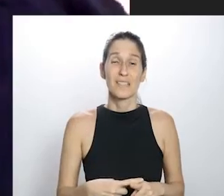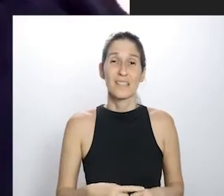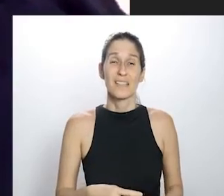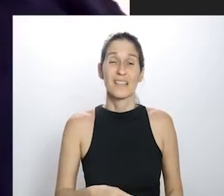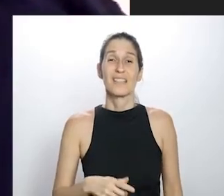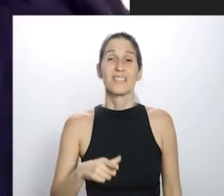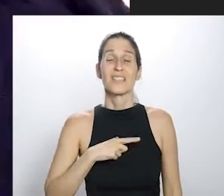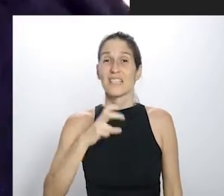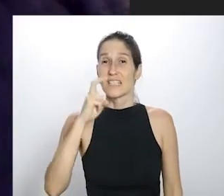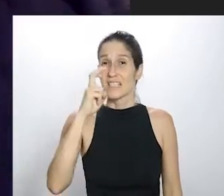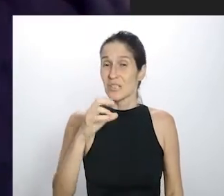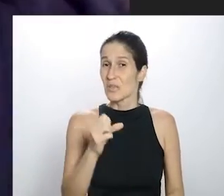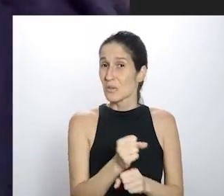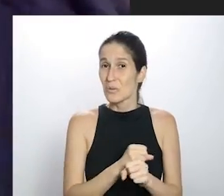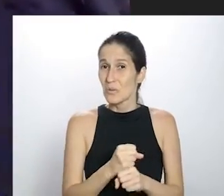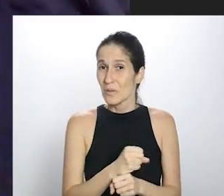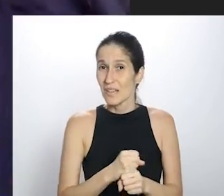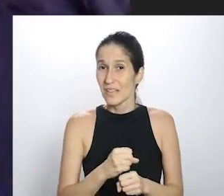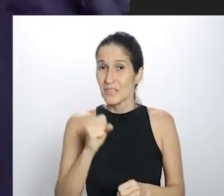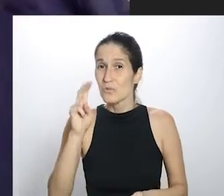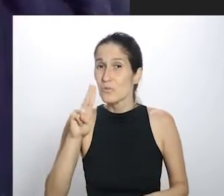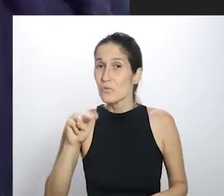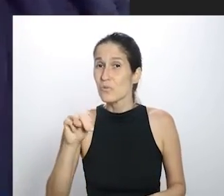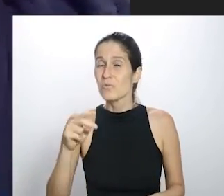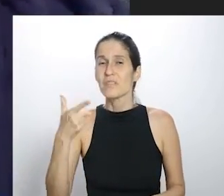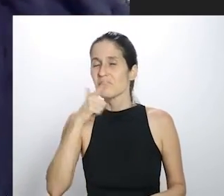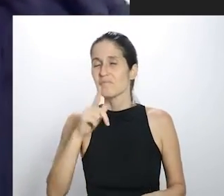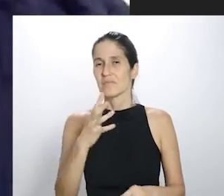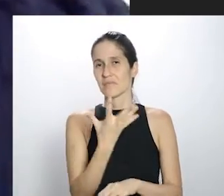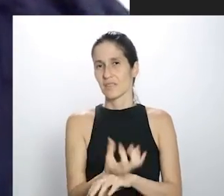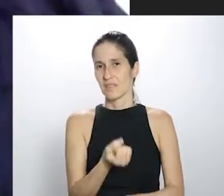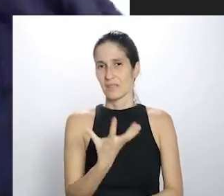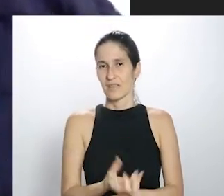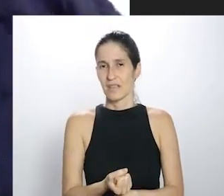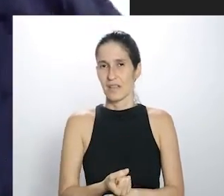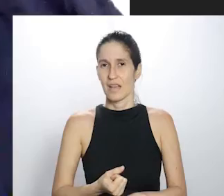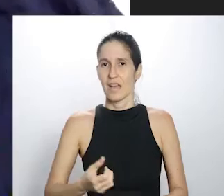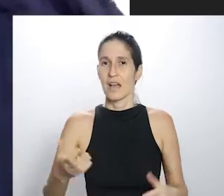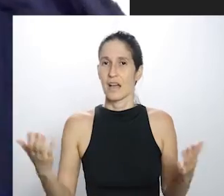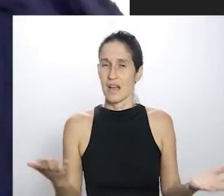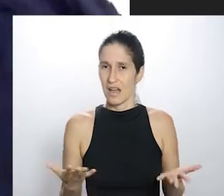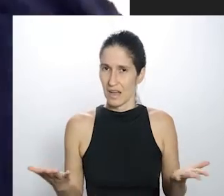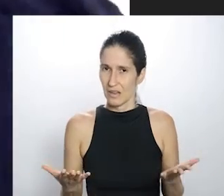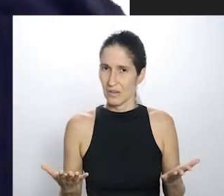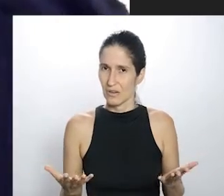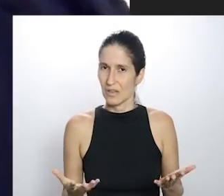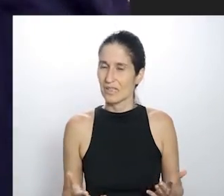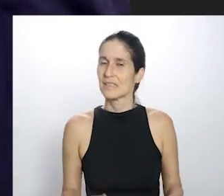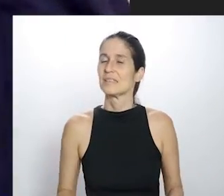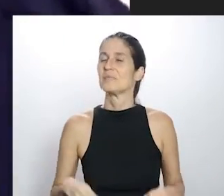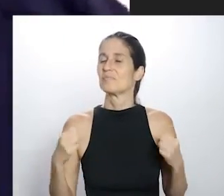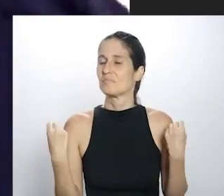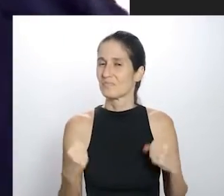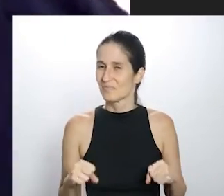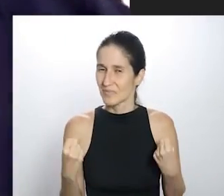tive que aprender, fiquei cinco anos com esse microfone em casa, nunca soube gravar. Agora, por necessidade, por não poder ir num